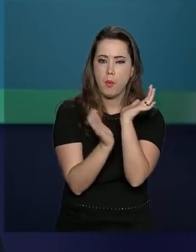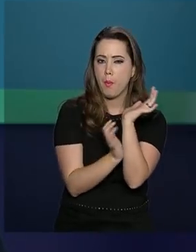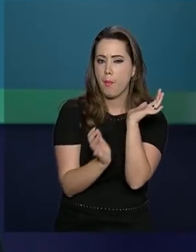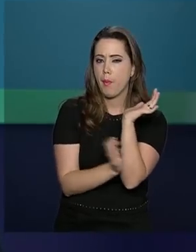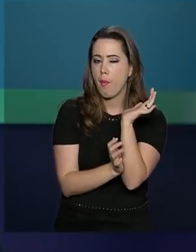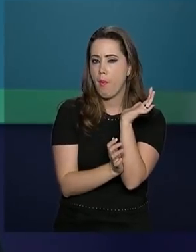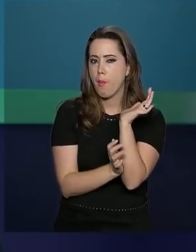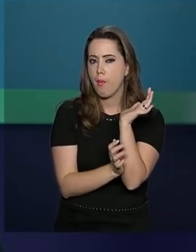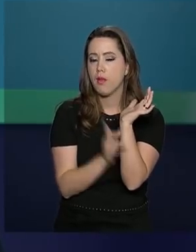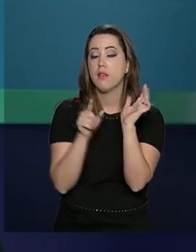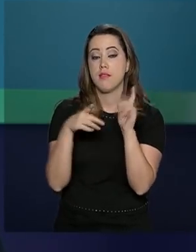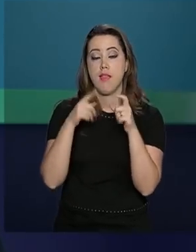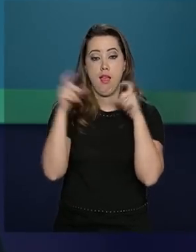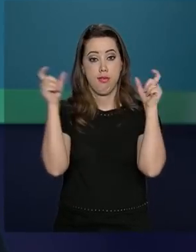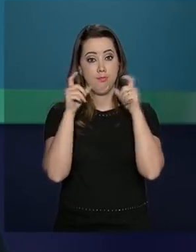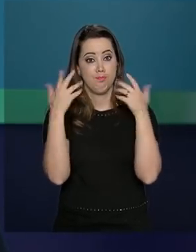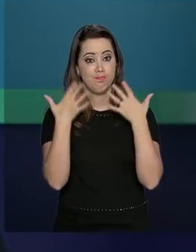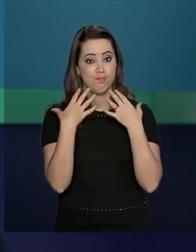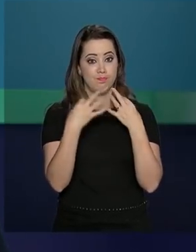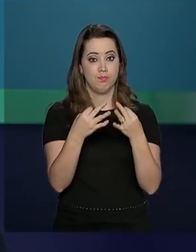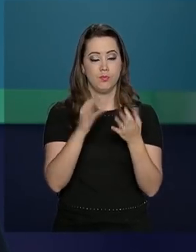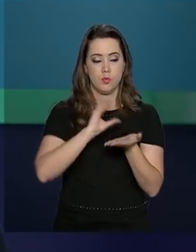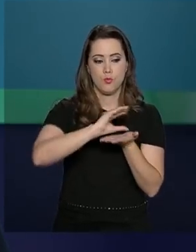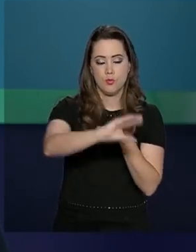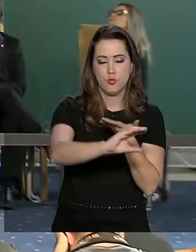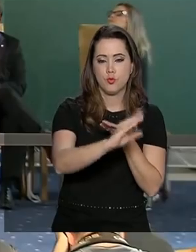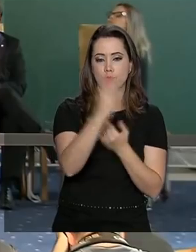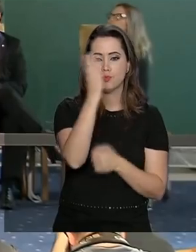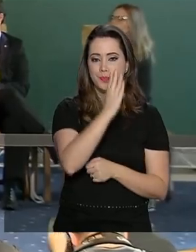e atrair mais investimentos para o país.